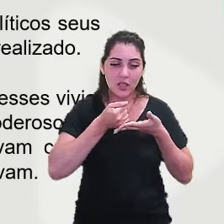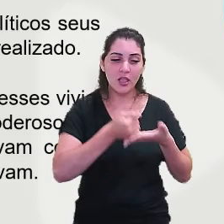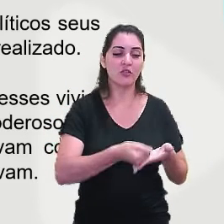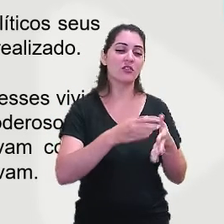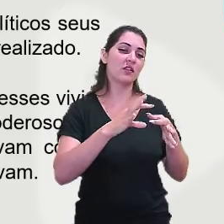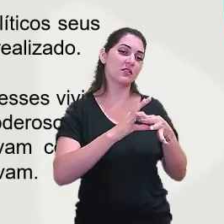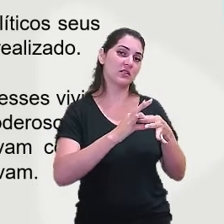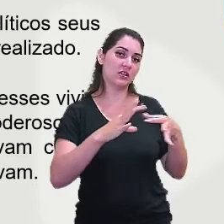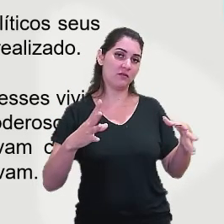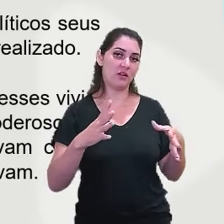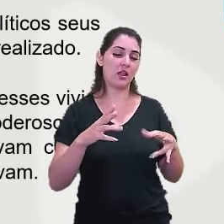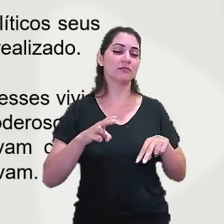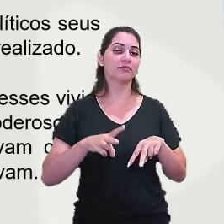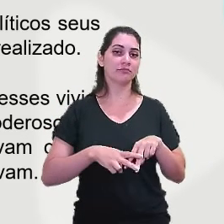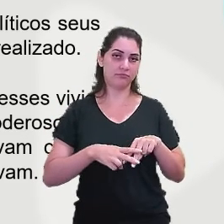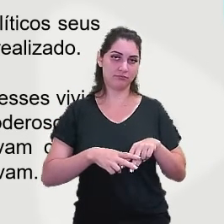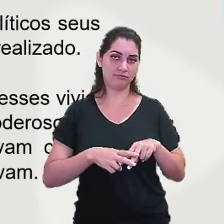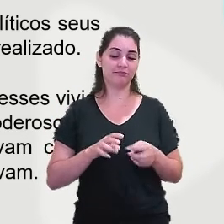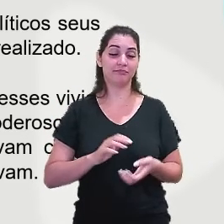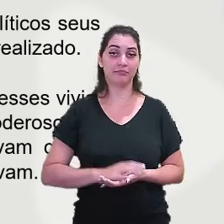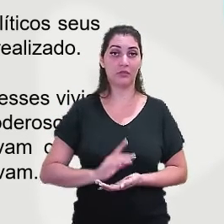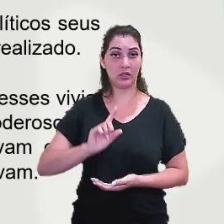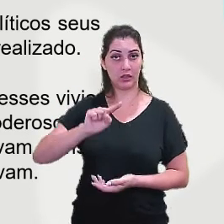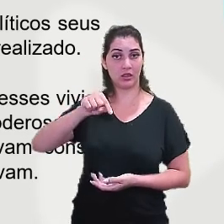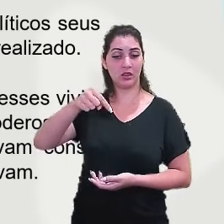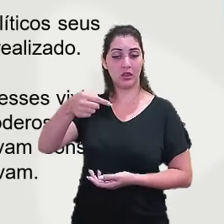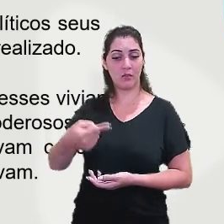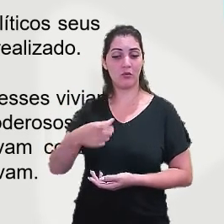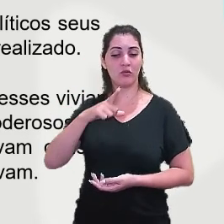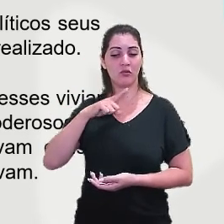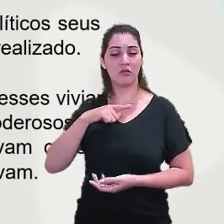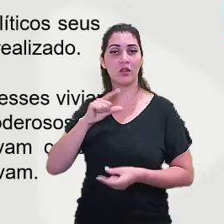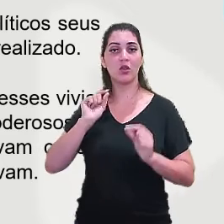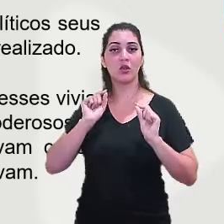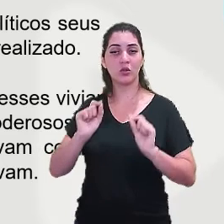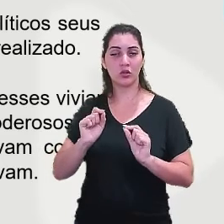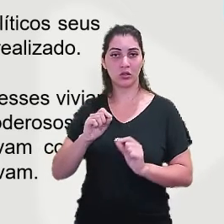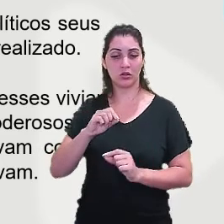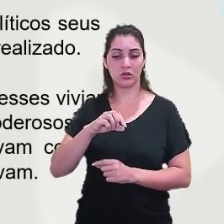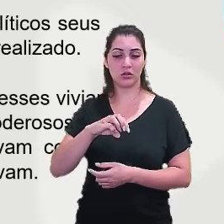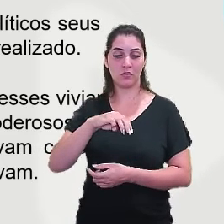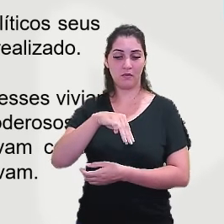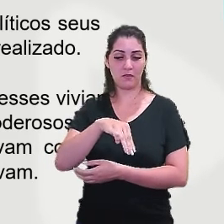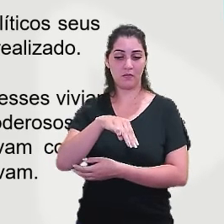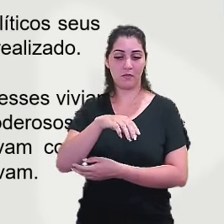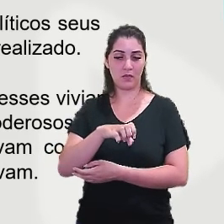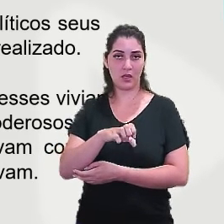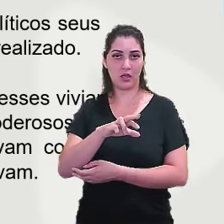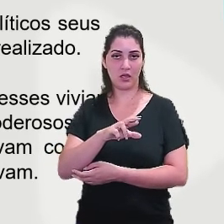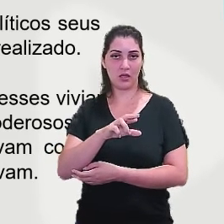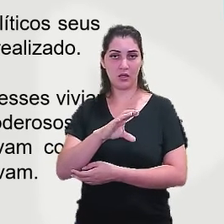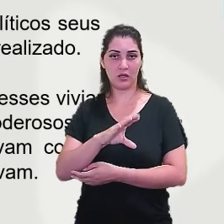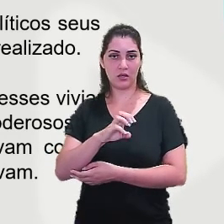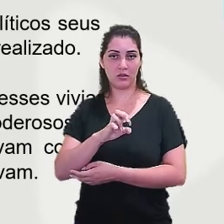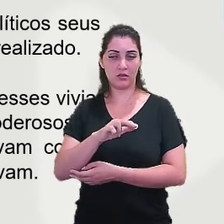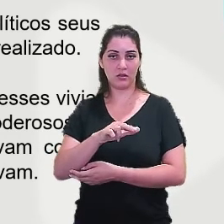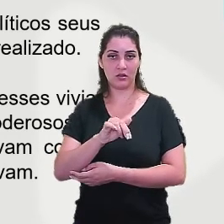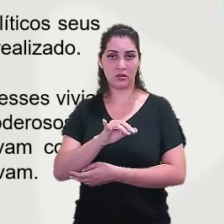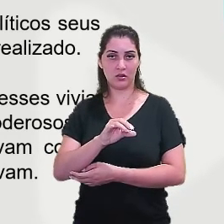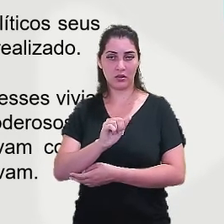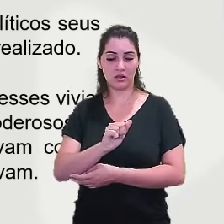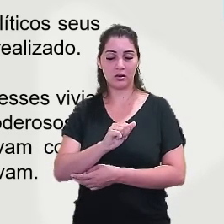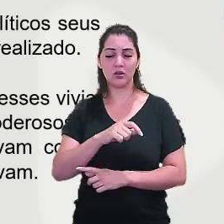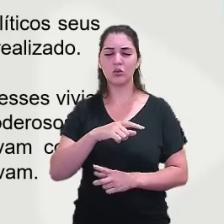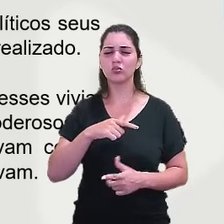livrar de prisões, etc. Mas depois disso, vieram os mercenária. O segundo tipo, de forma